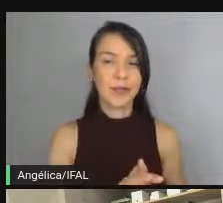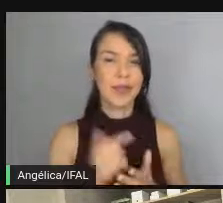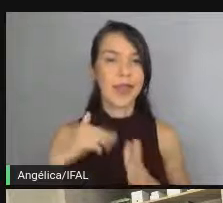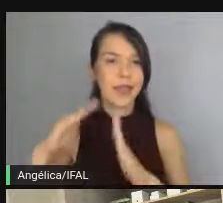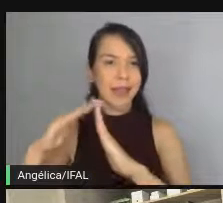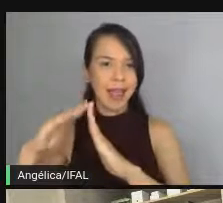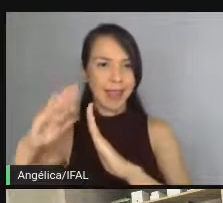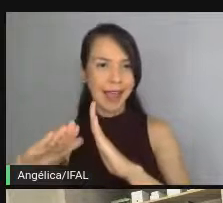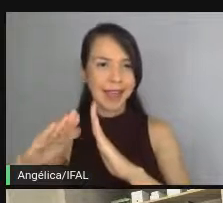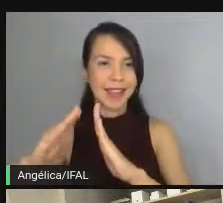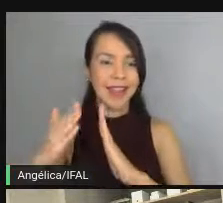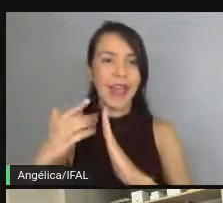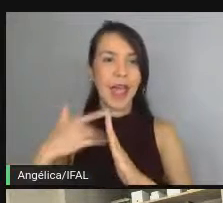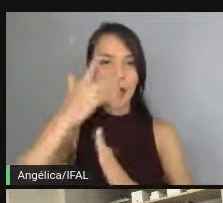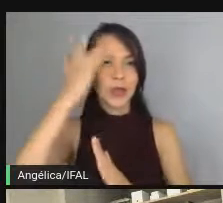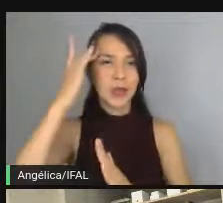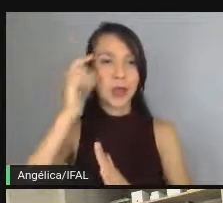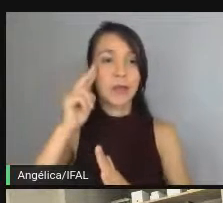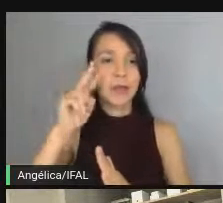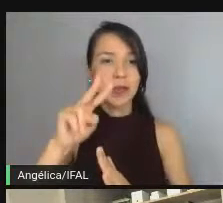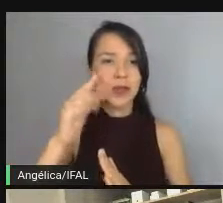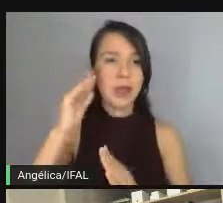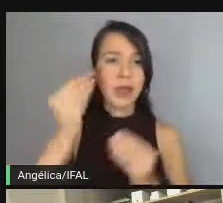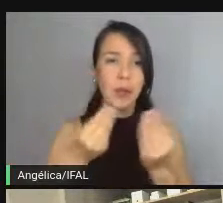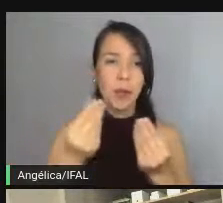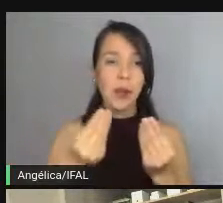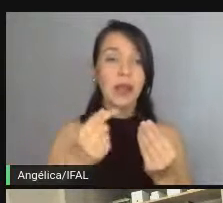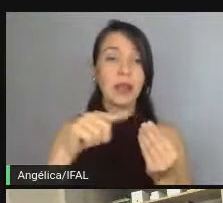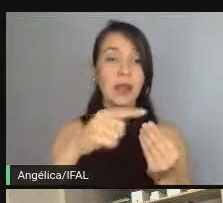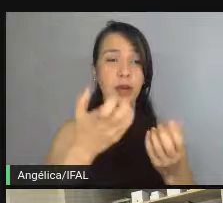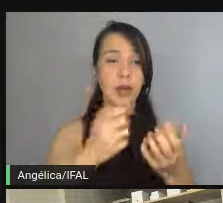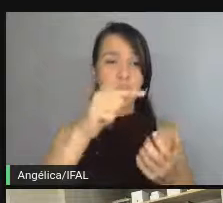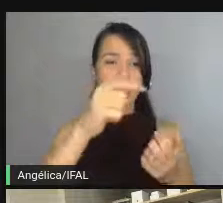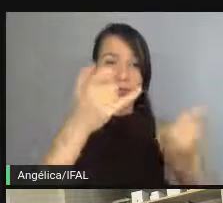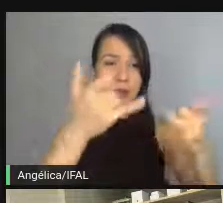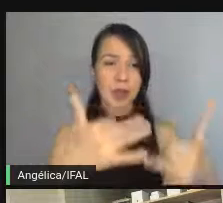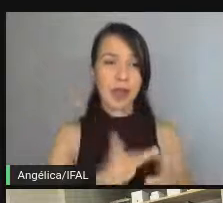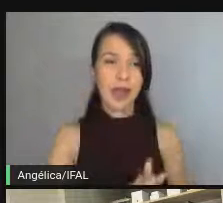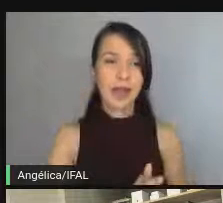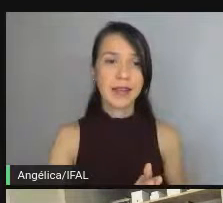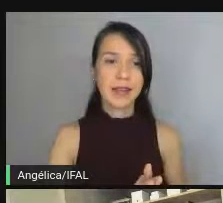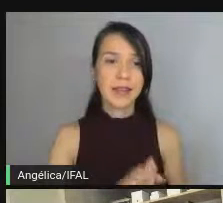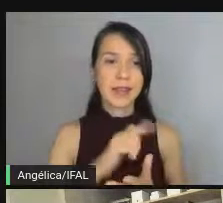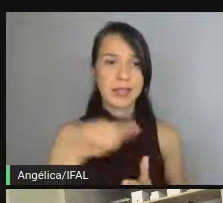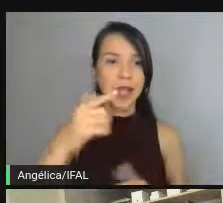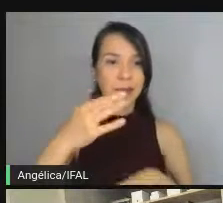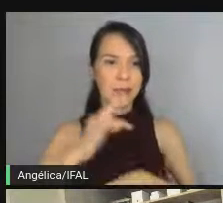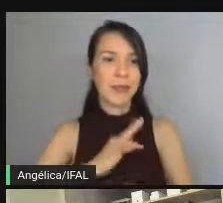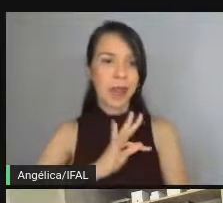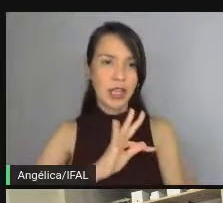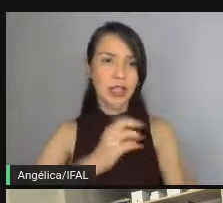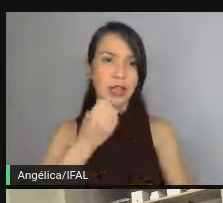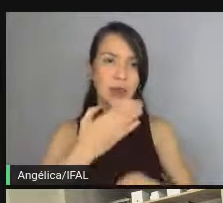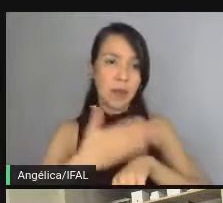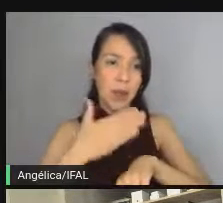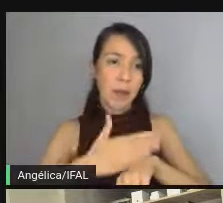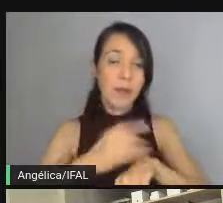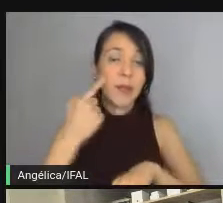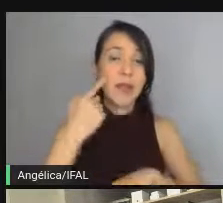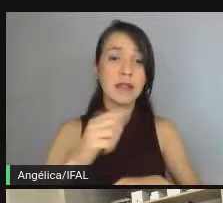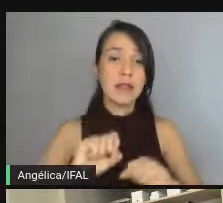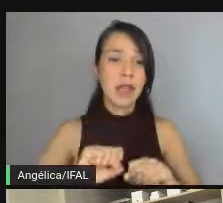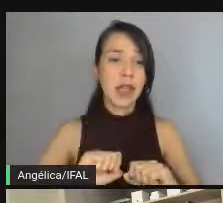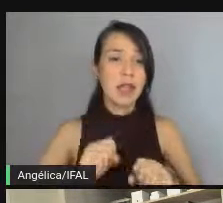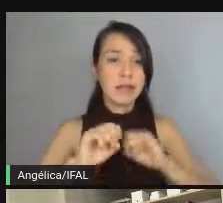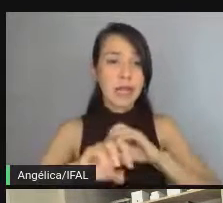em casa, a galera não ouve, eu queria que você falasse um pouquinho mais. Você já está indo para as técnicas, é muito legal. Mas reforçasse mais a